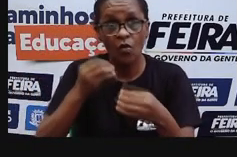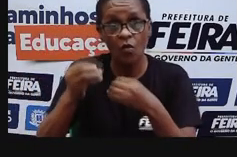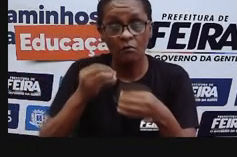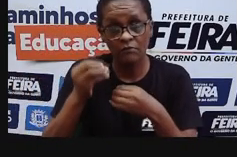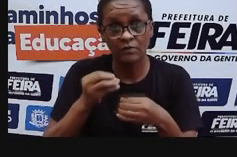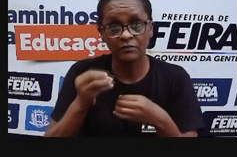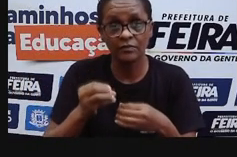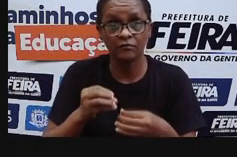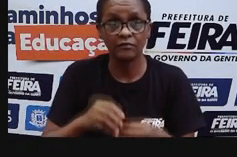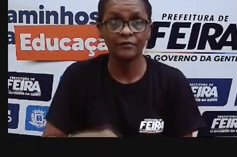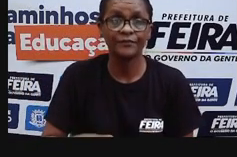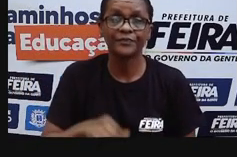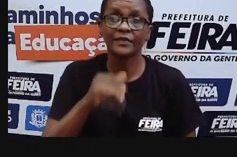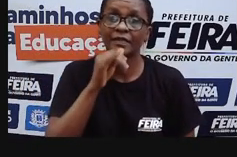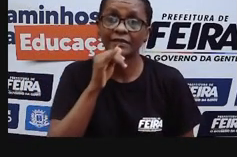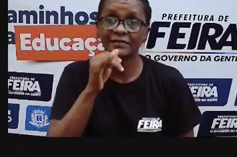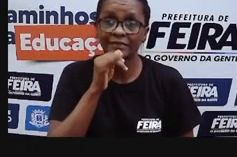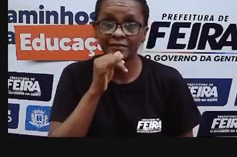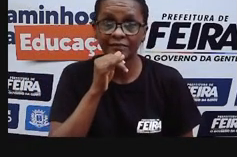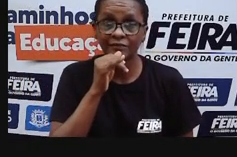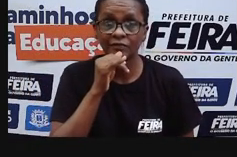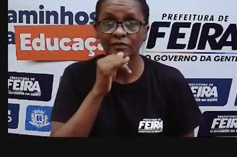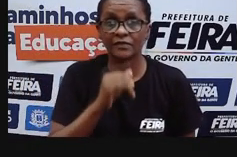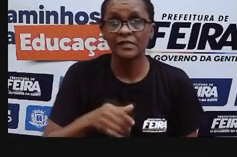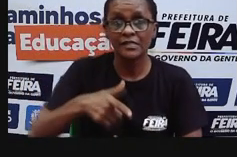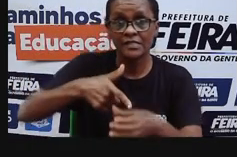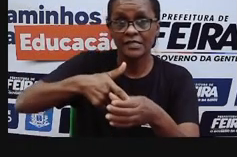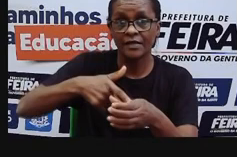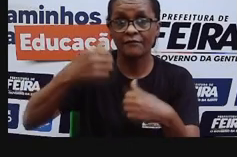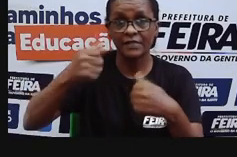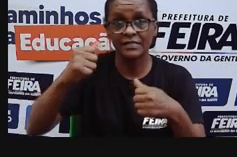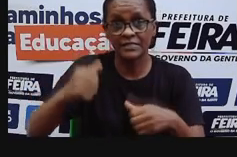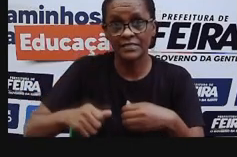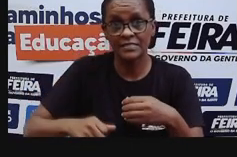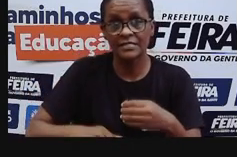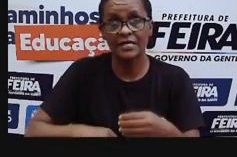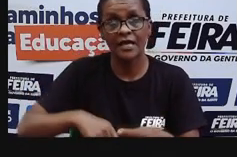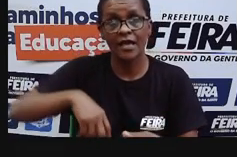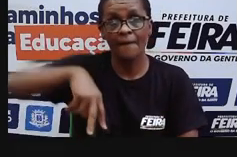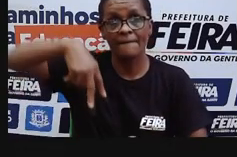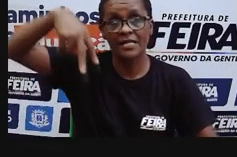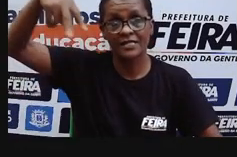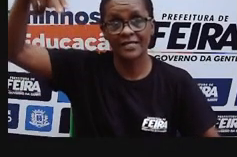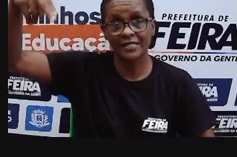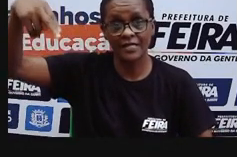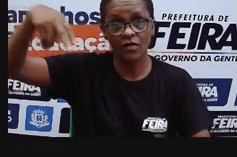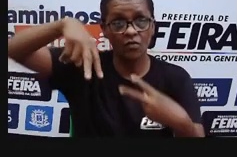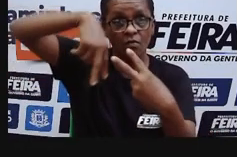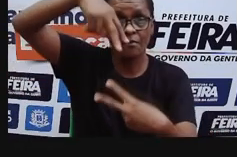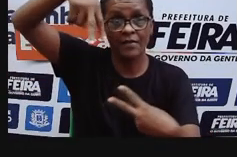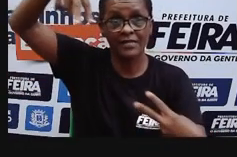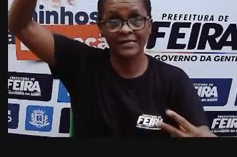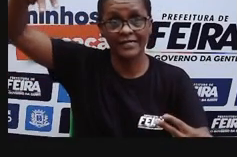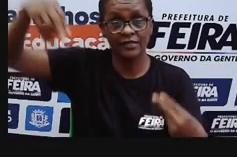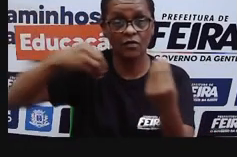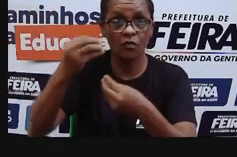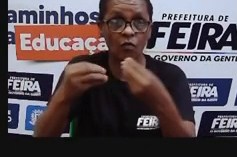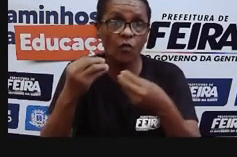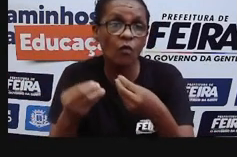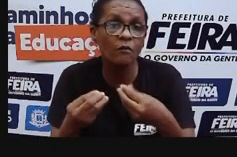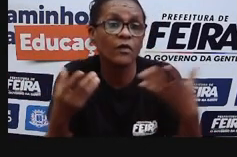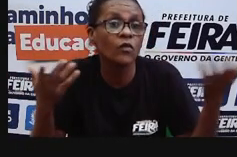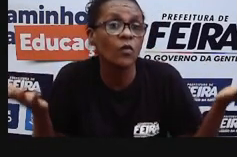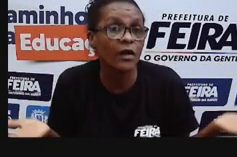fermentação? Essa fermentação, quem faz, são algumas bactérias e alguns fungos, tá? Para produzir o etanol, que serve de